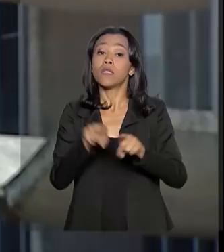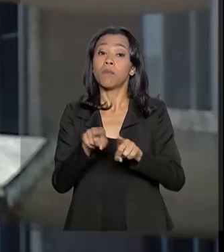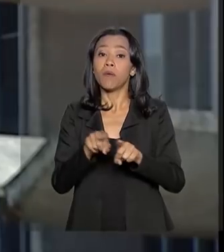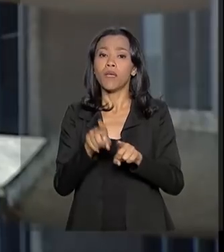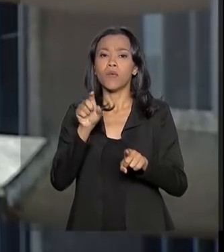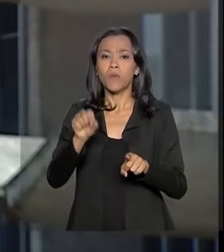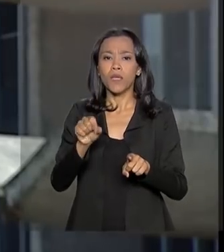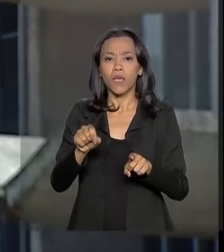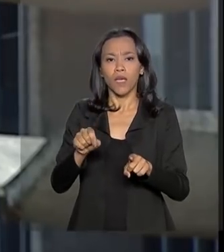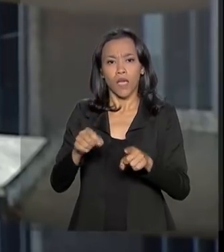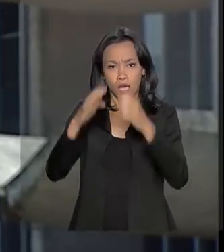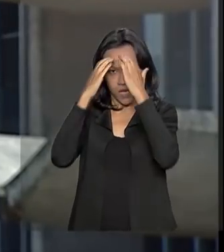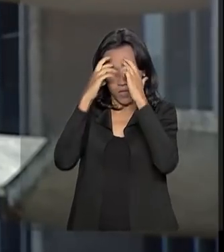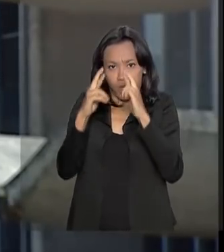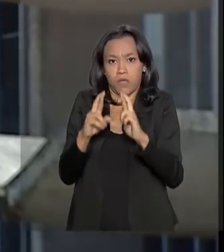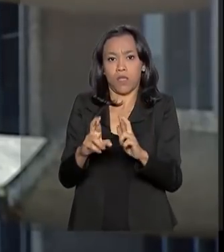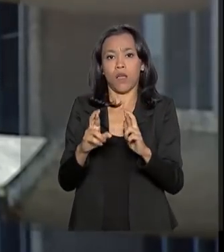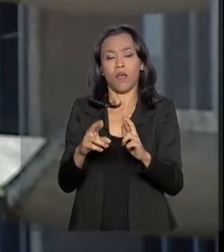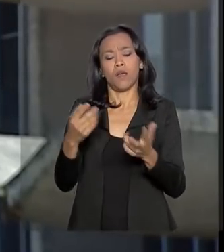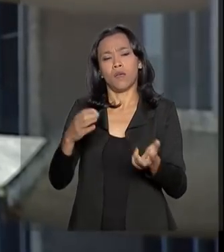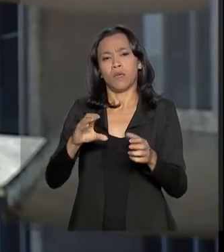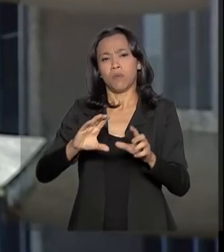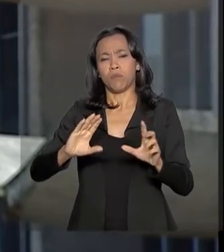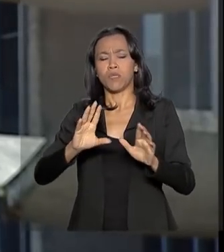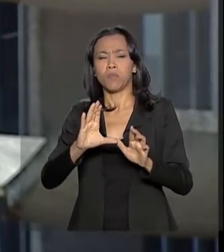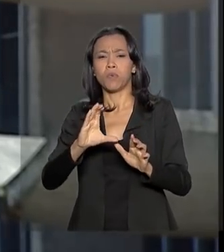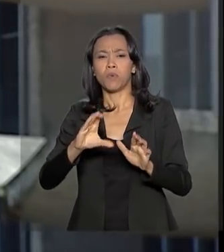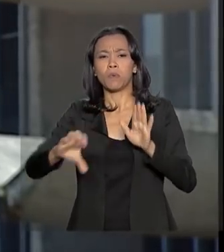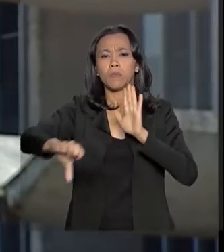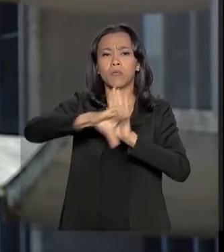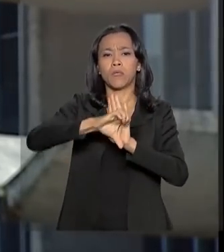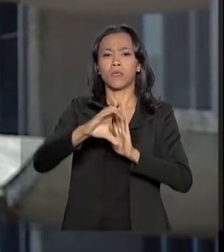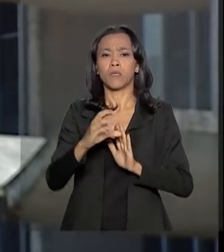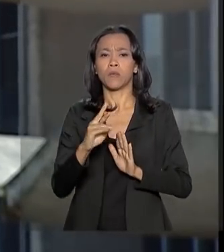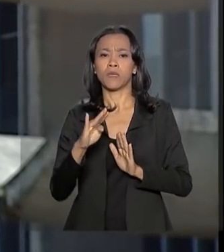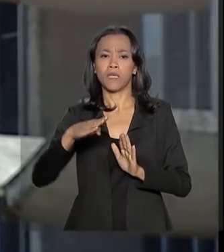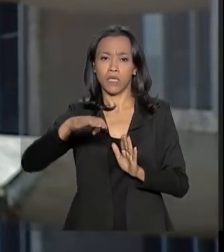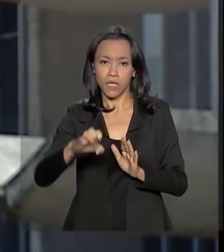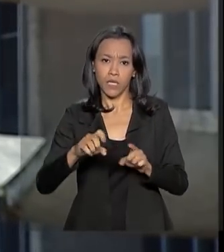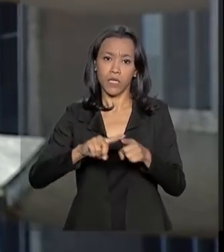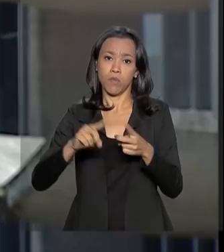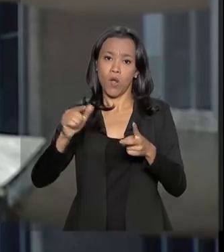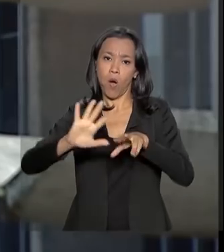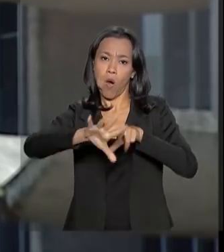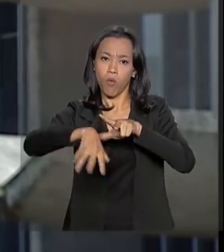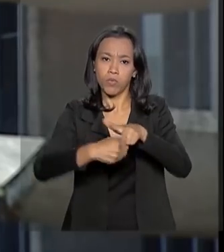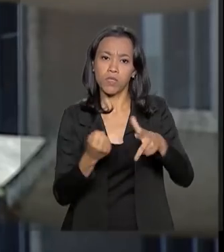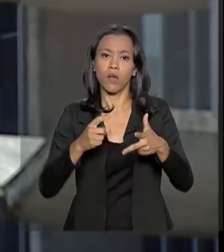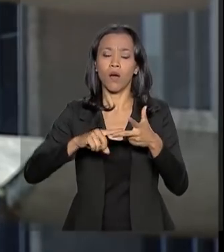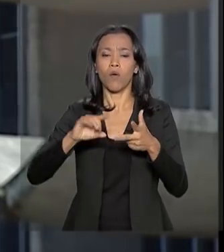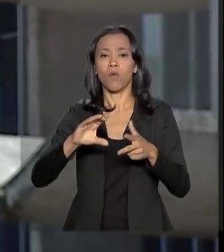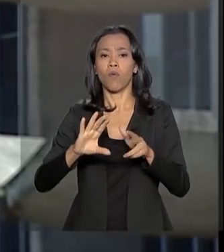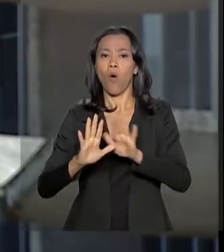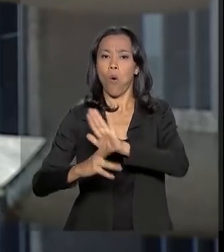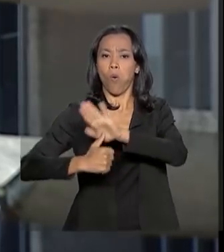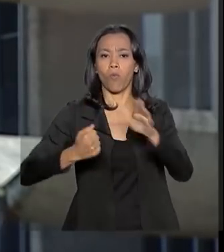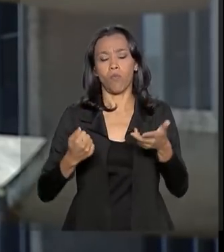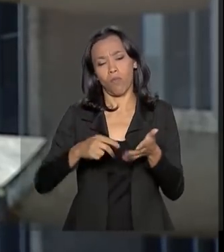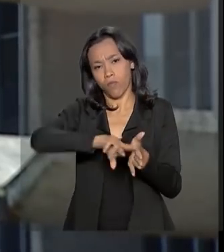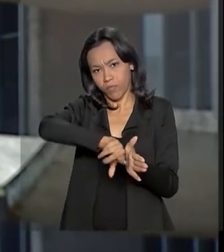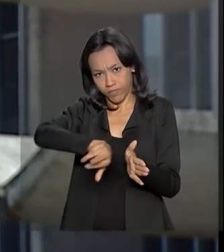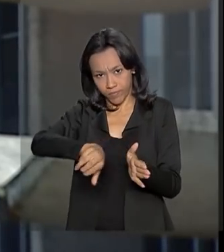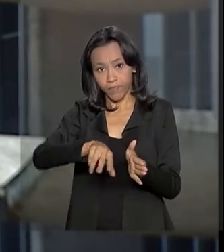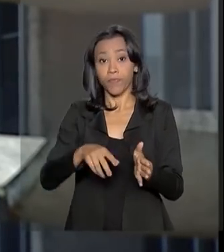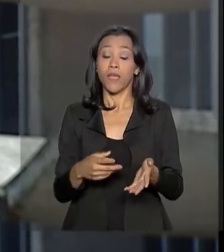considerados mais graves, como roubo, peculato e corrupção. Pela proposta, esses